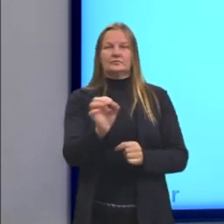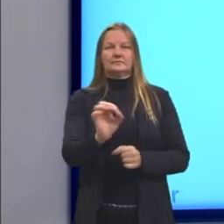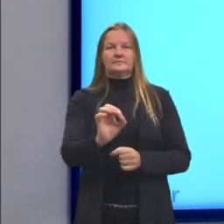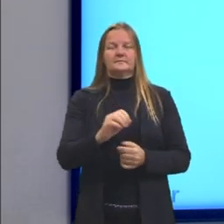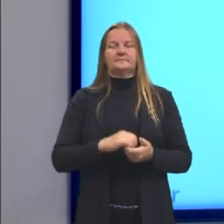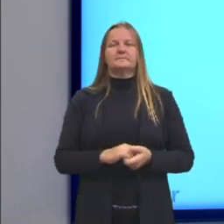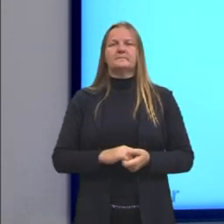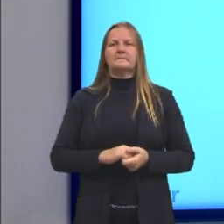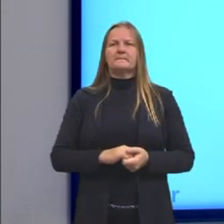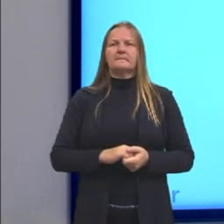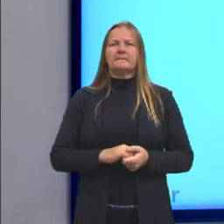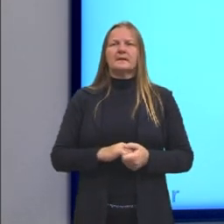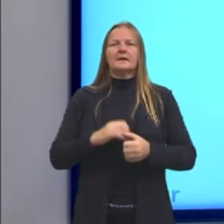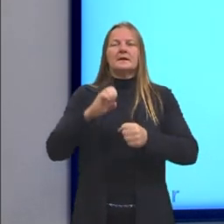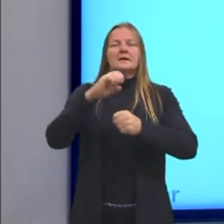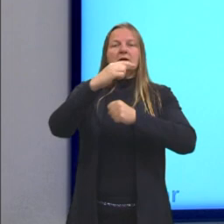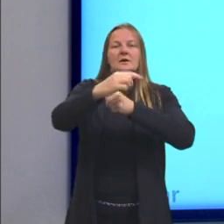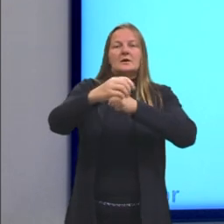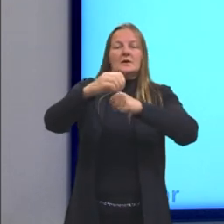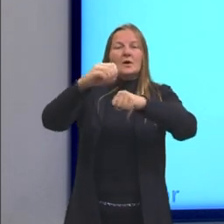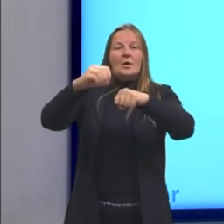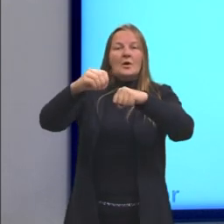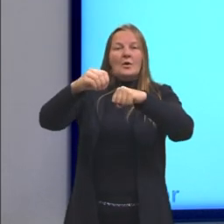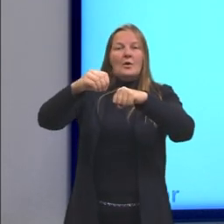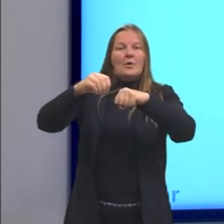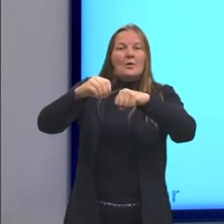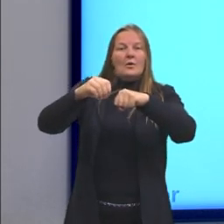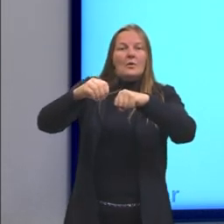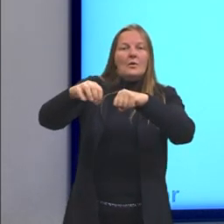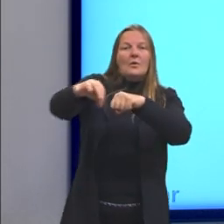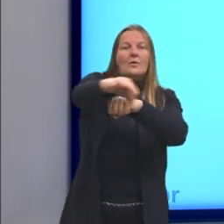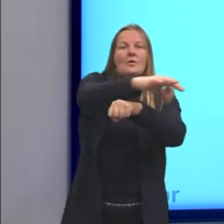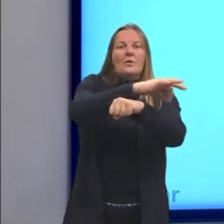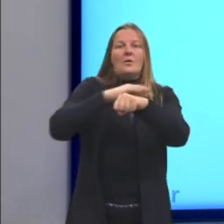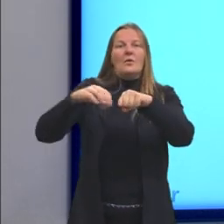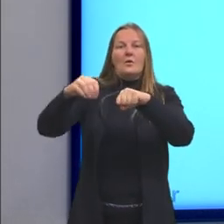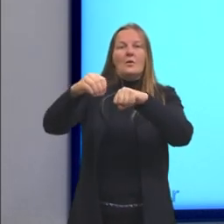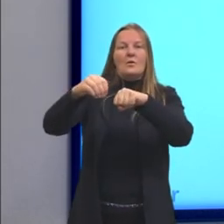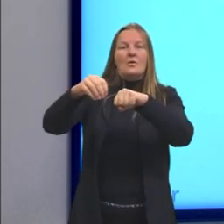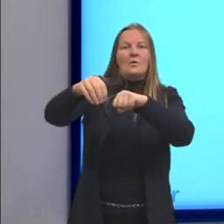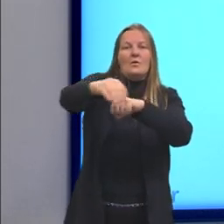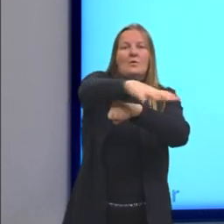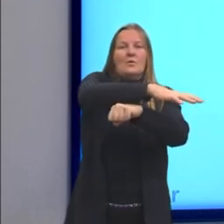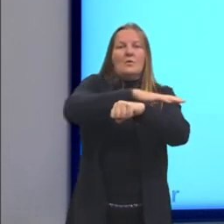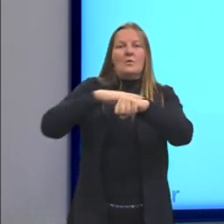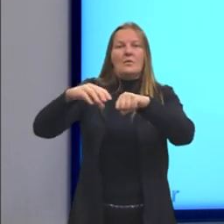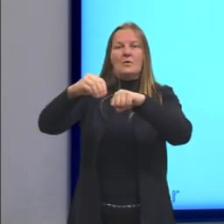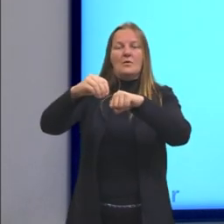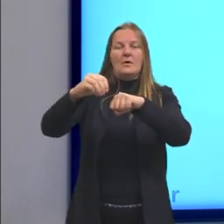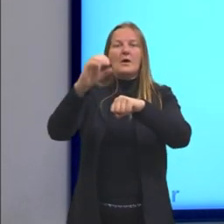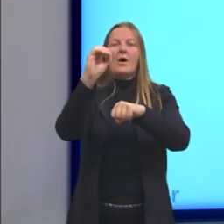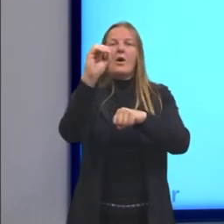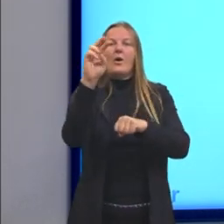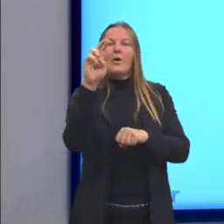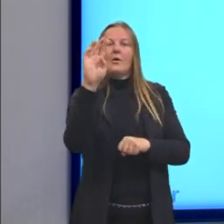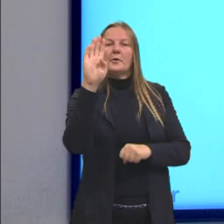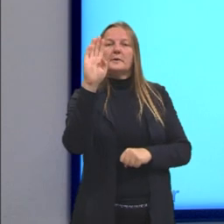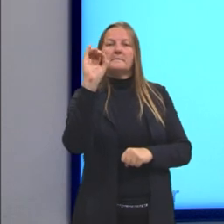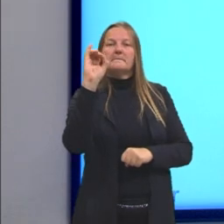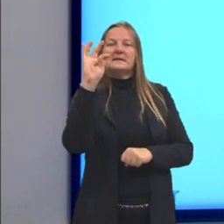A gente tem aqui as órbitas, que a gente chama de órbitas dos elétrons. Não necessariamente elas são nesse formato.